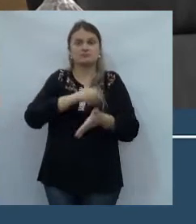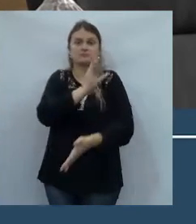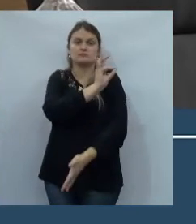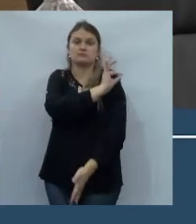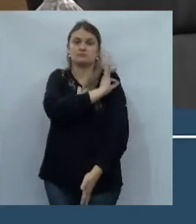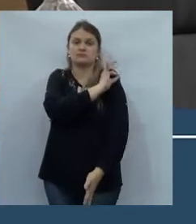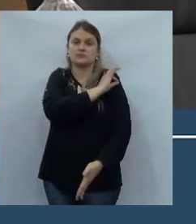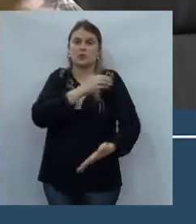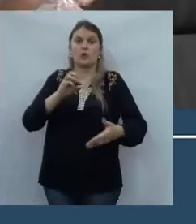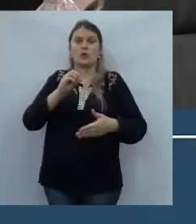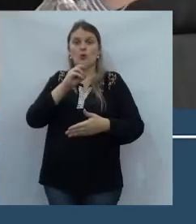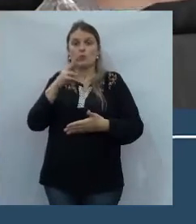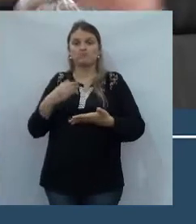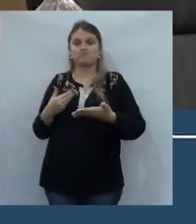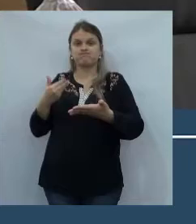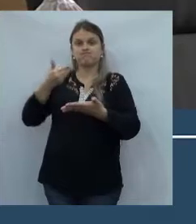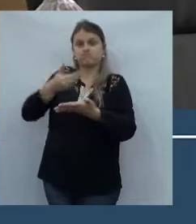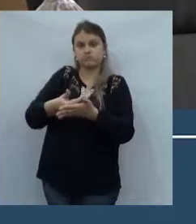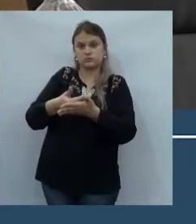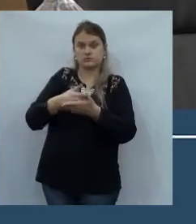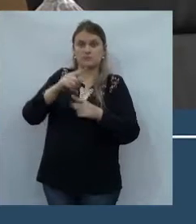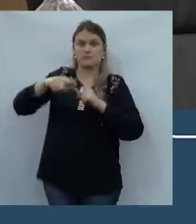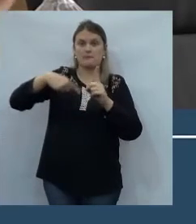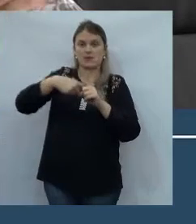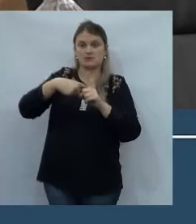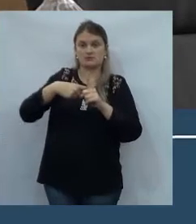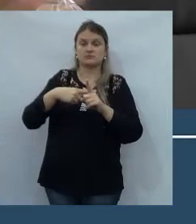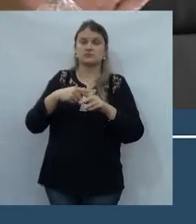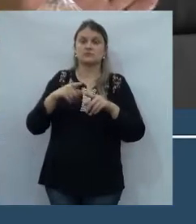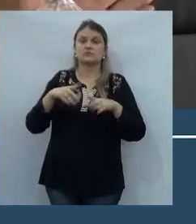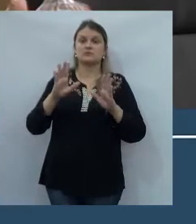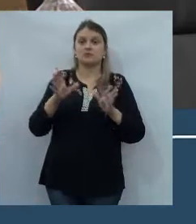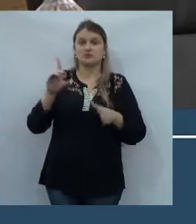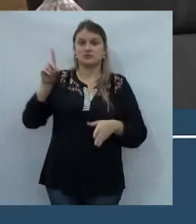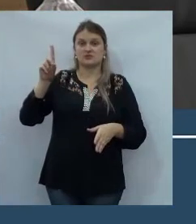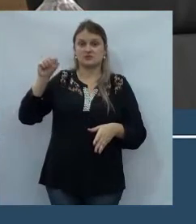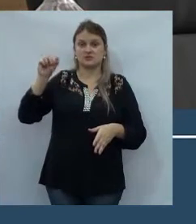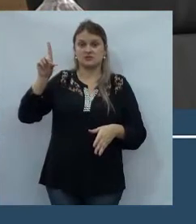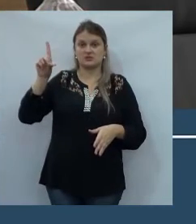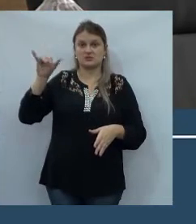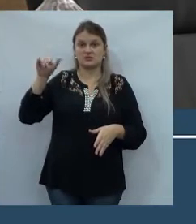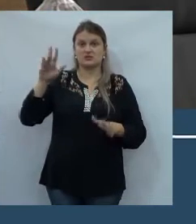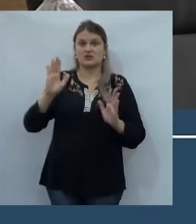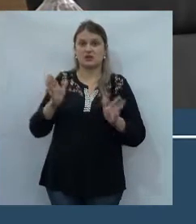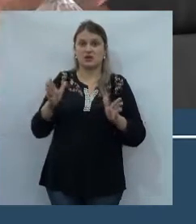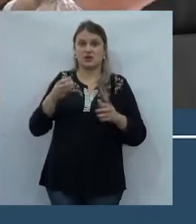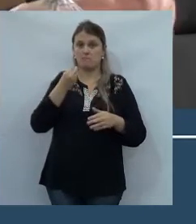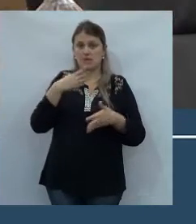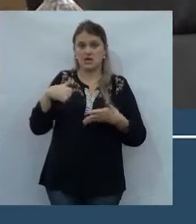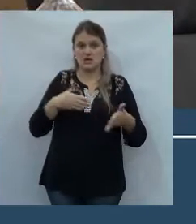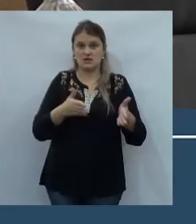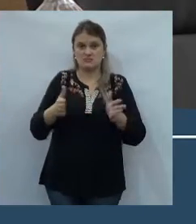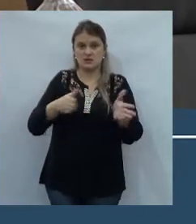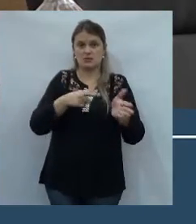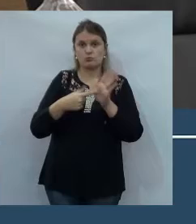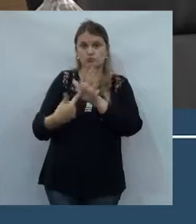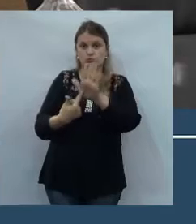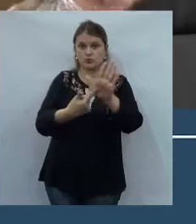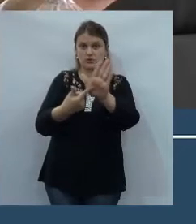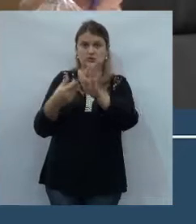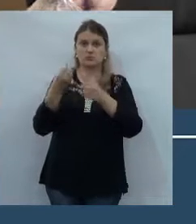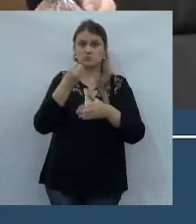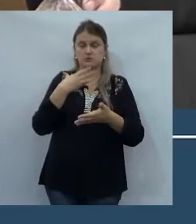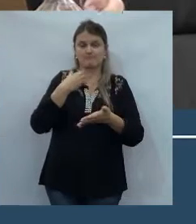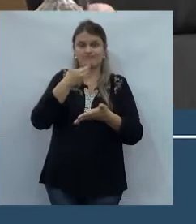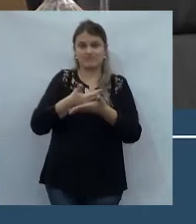repassado com uma verba já marcada. O Fudaldinho está muito bem nesse caminho, indicando sempre as verbas. Eu e